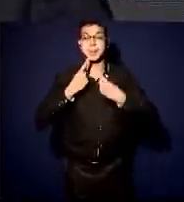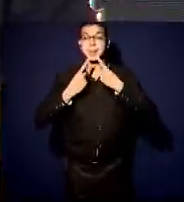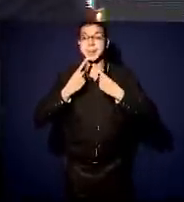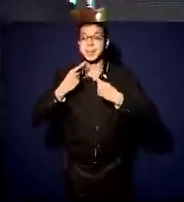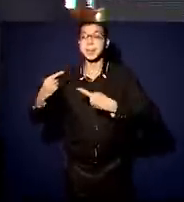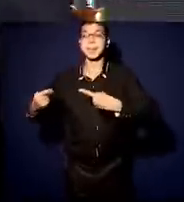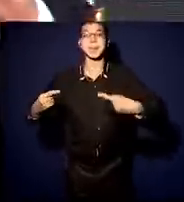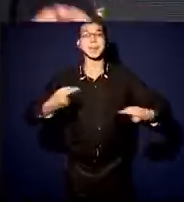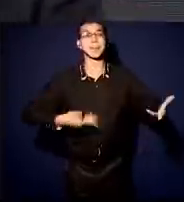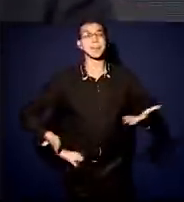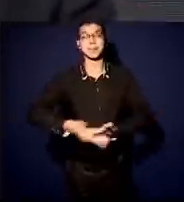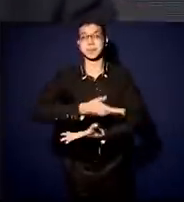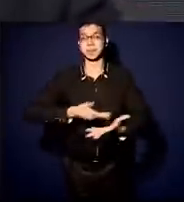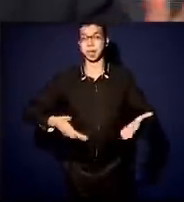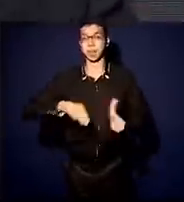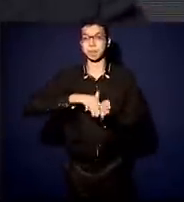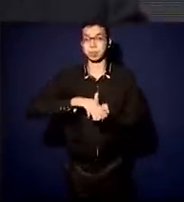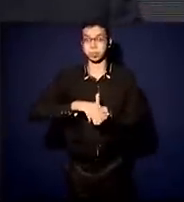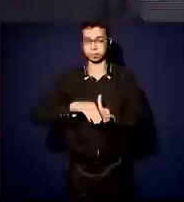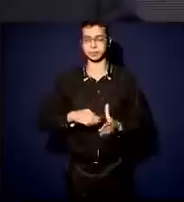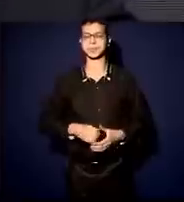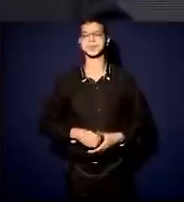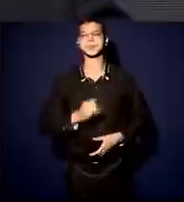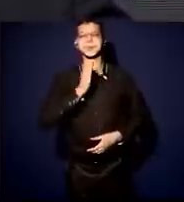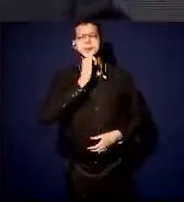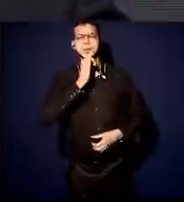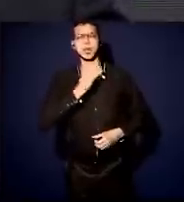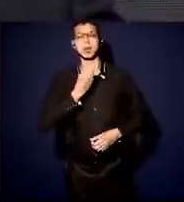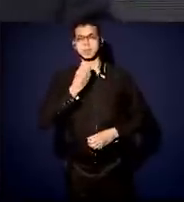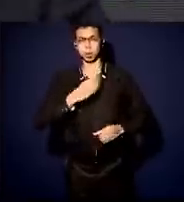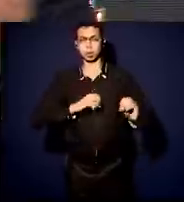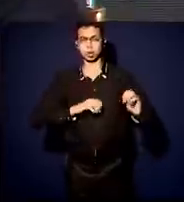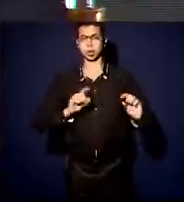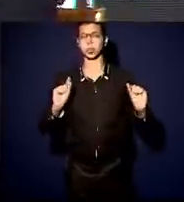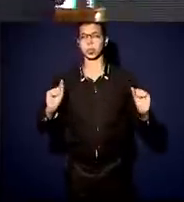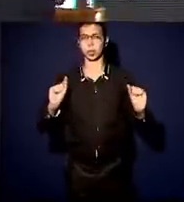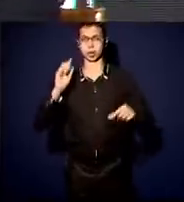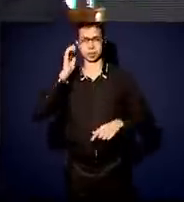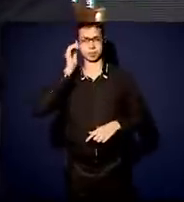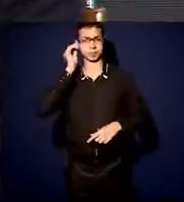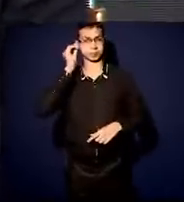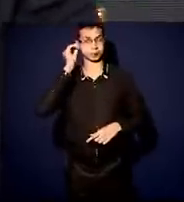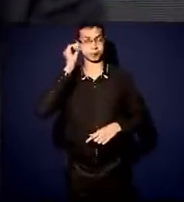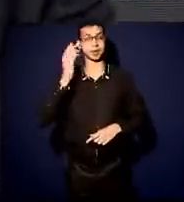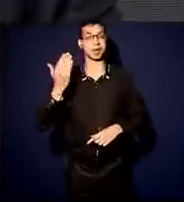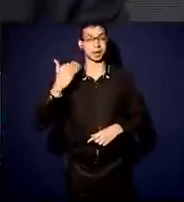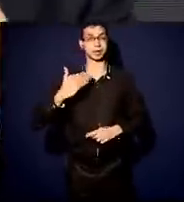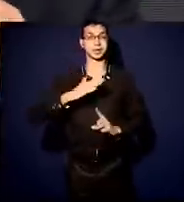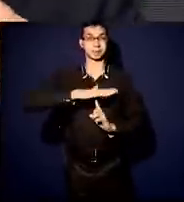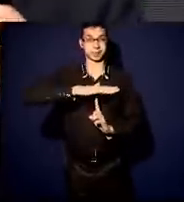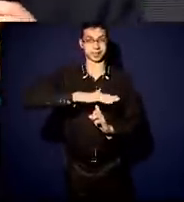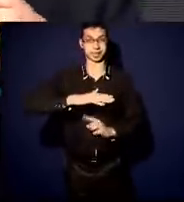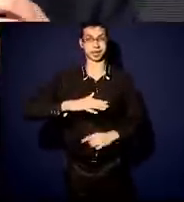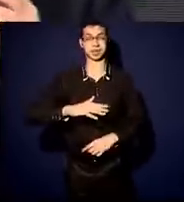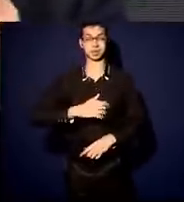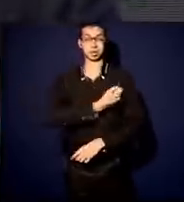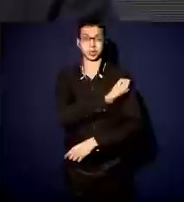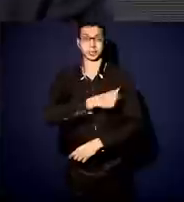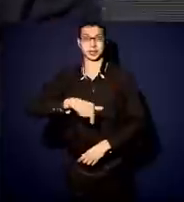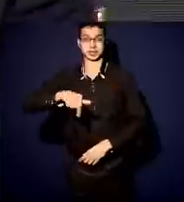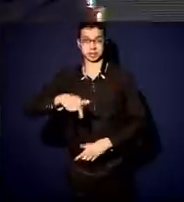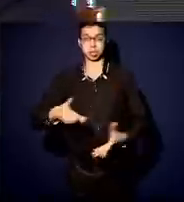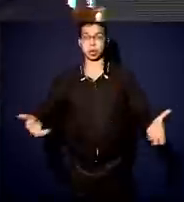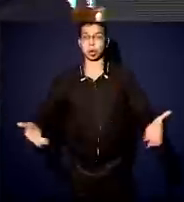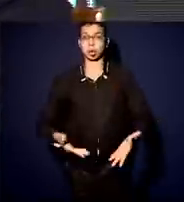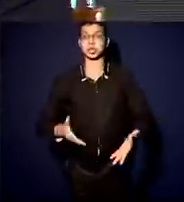o é bom para a educação? Nós pegamos a educação em sétimo lugar no Paraná, hoje é a melhor educação do Brasil. Como que é o modelo sul-coreano,